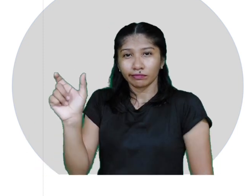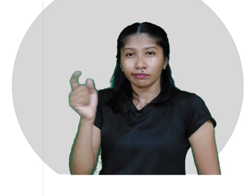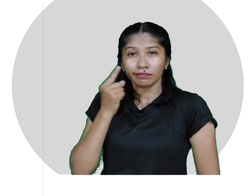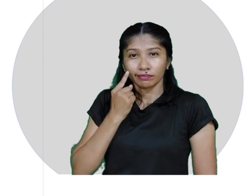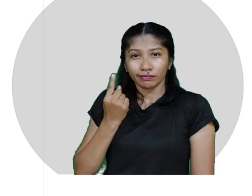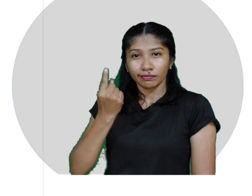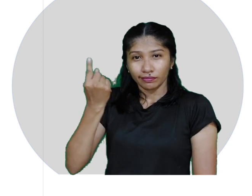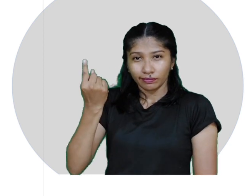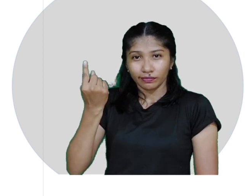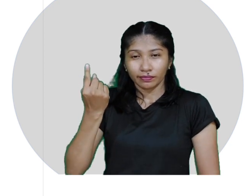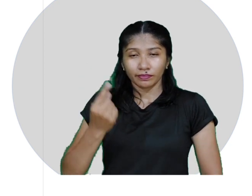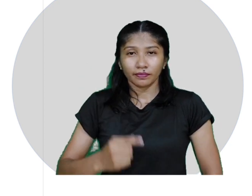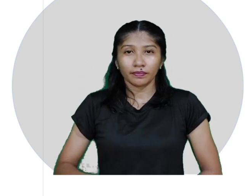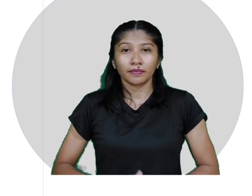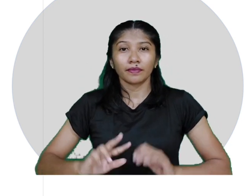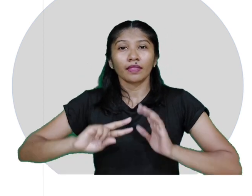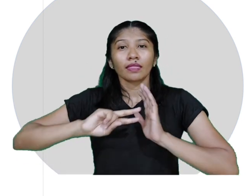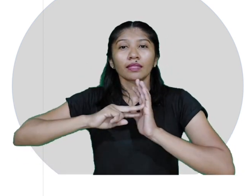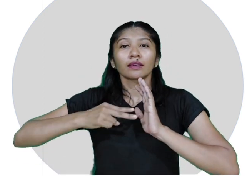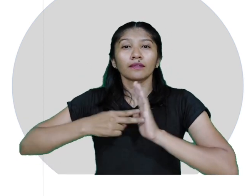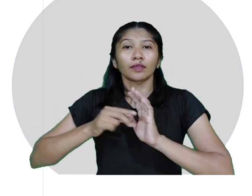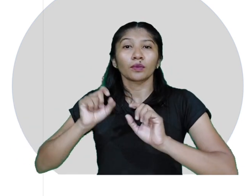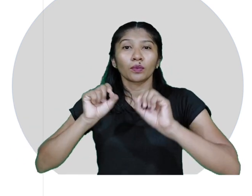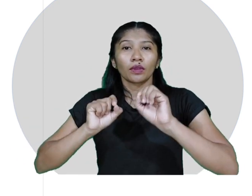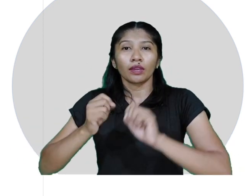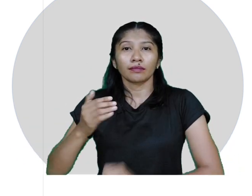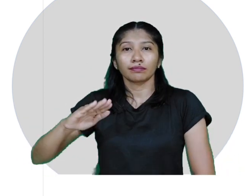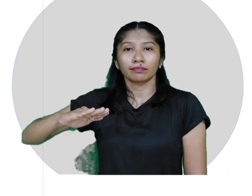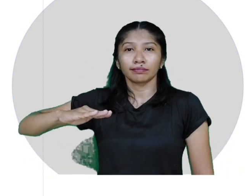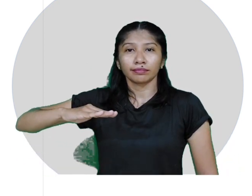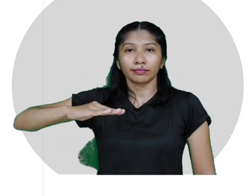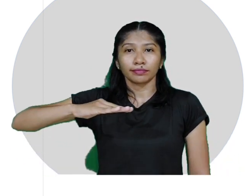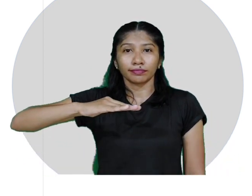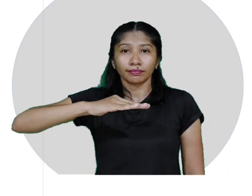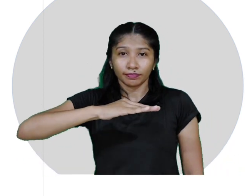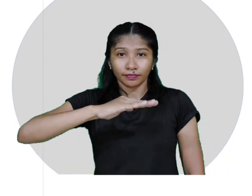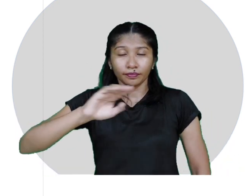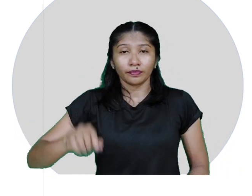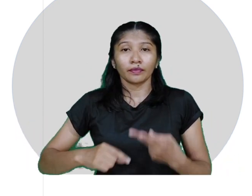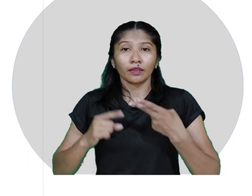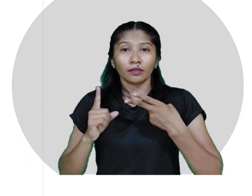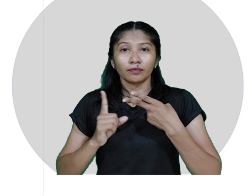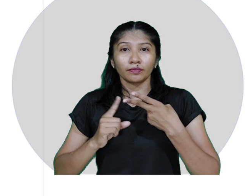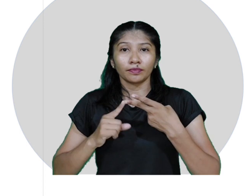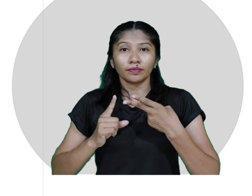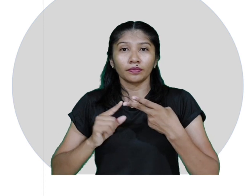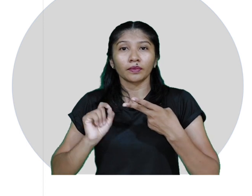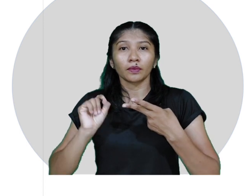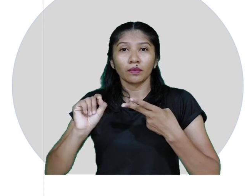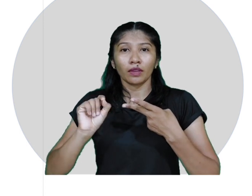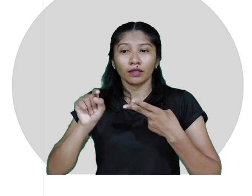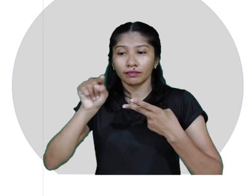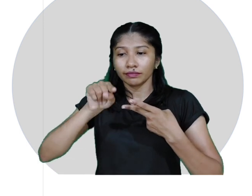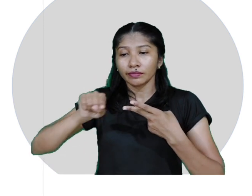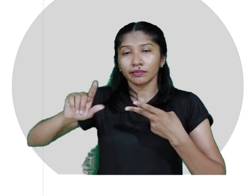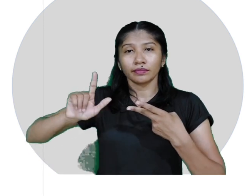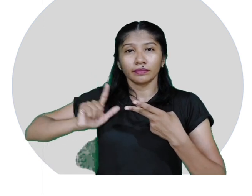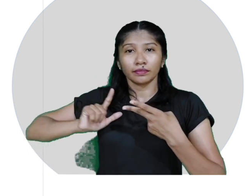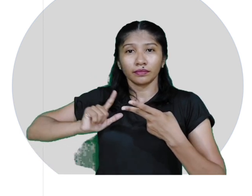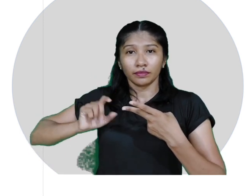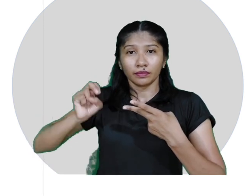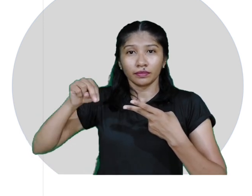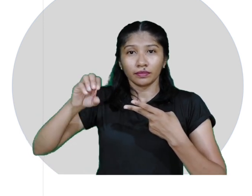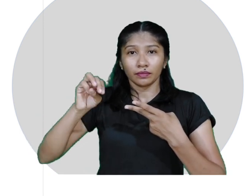que significa carro. O segundo tipo são aqueles que possuem o